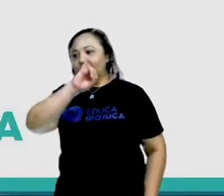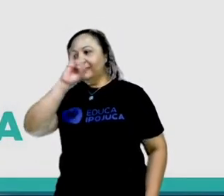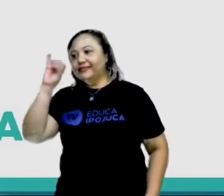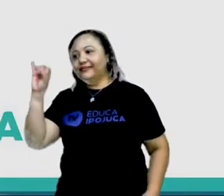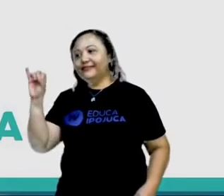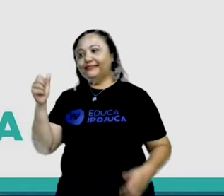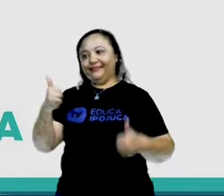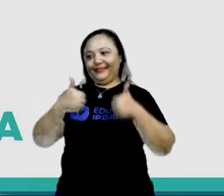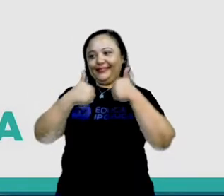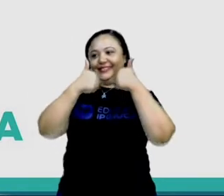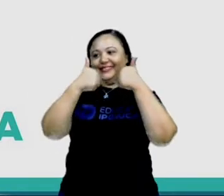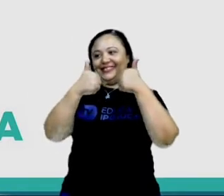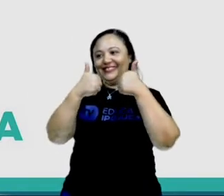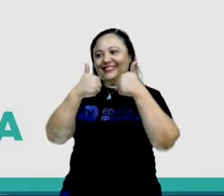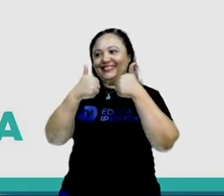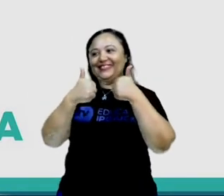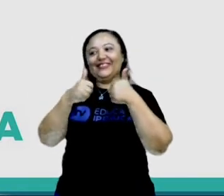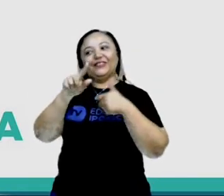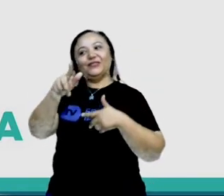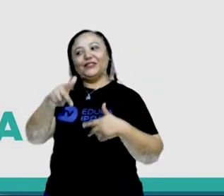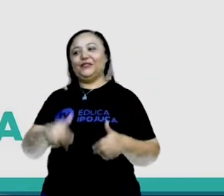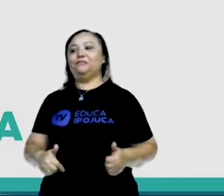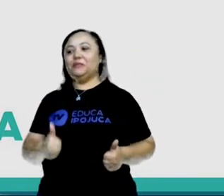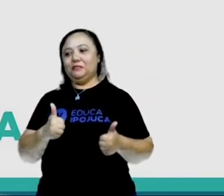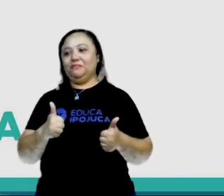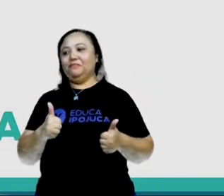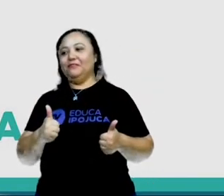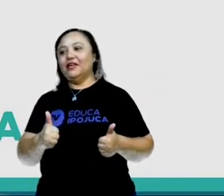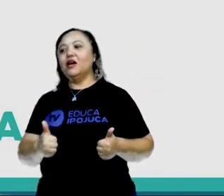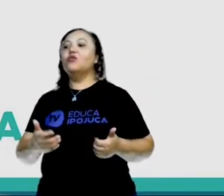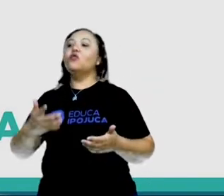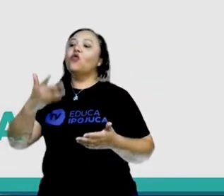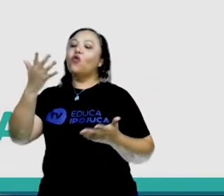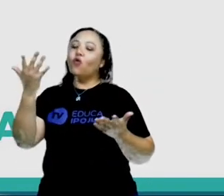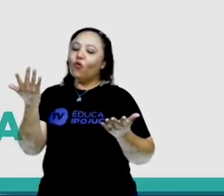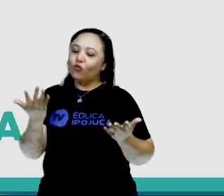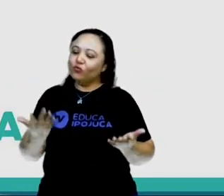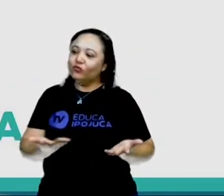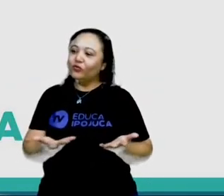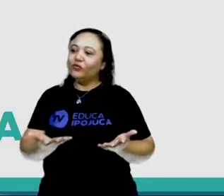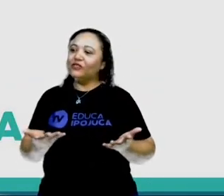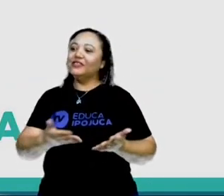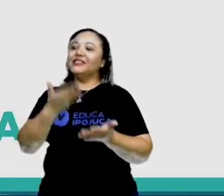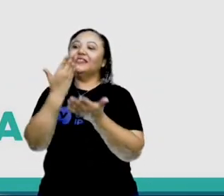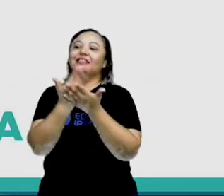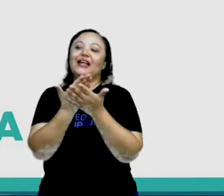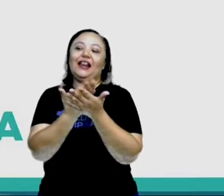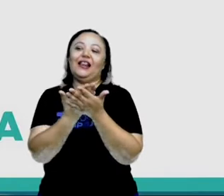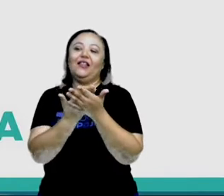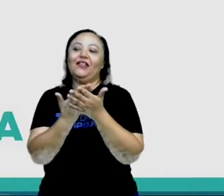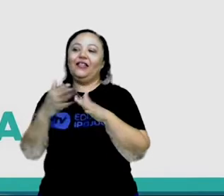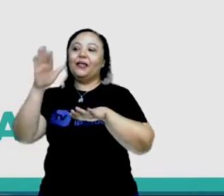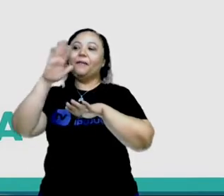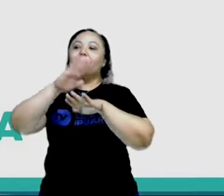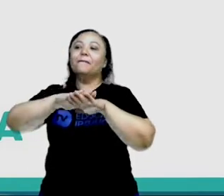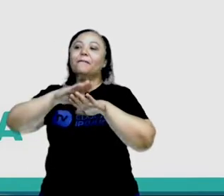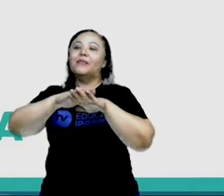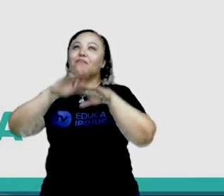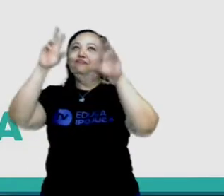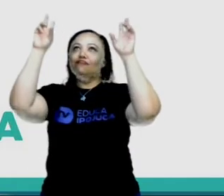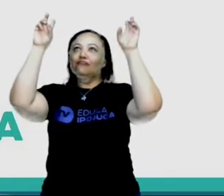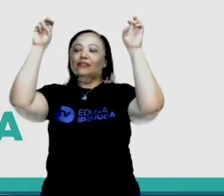Olá, tudo bem, Aja 3? Como é que vocês estão? Pois é, mais um encontro nosso e hoje a gente vai falar de um tema